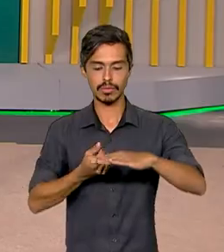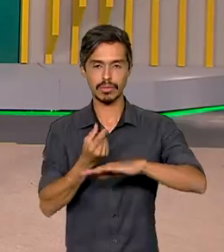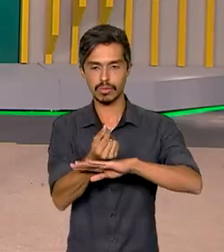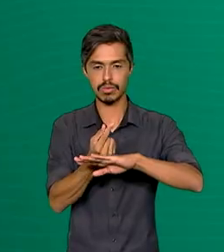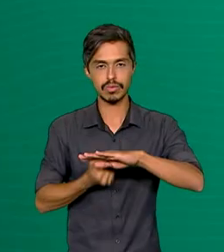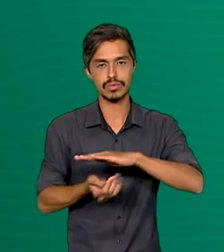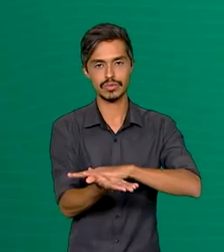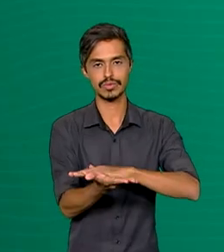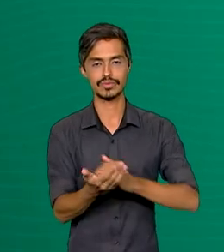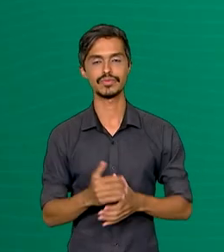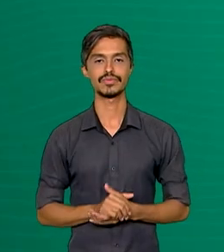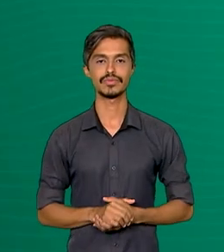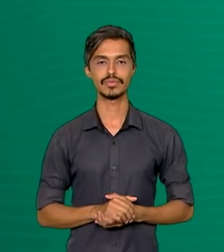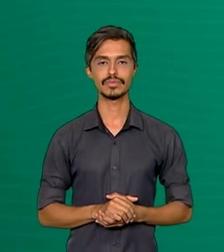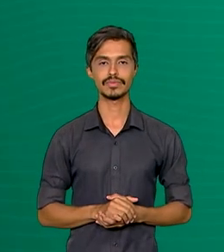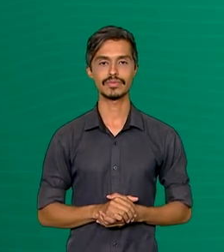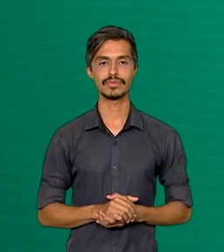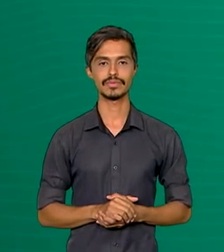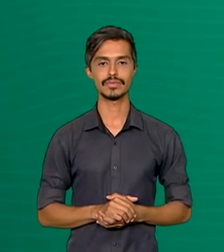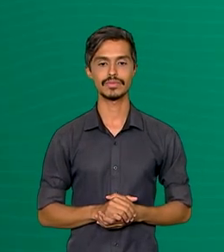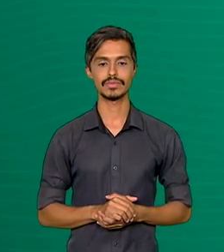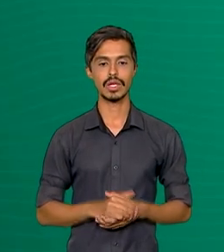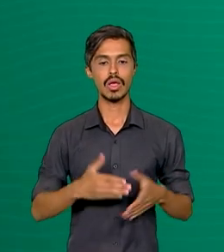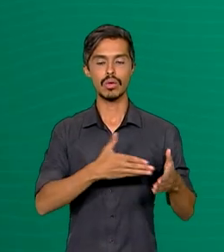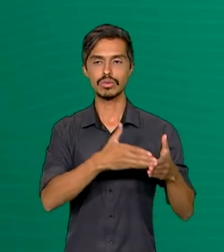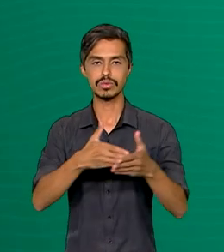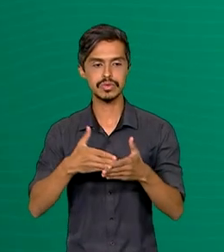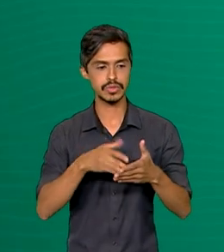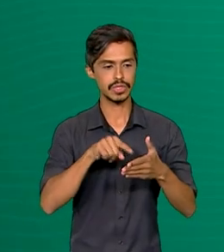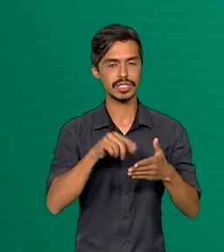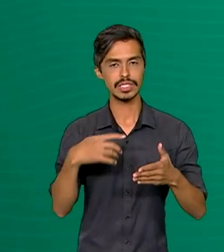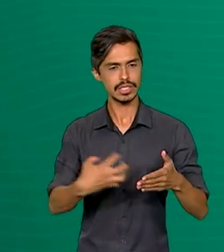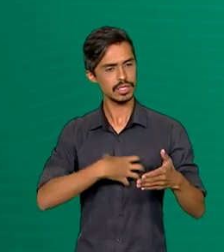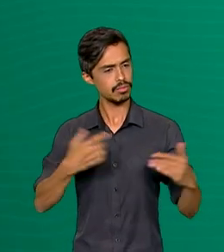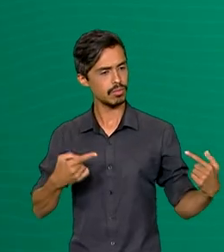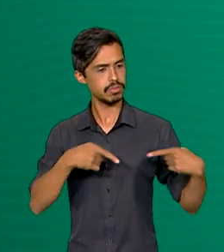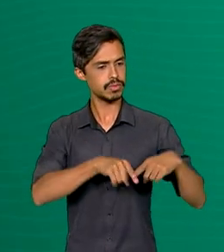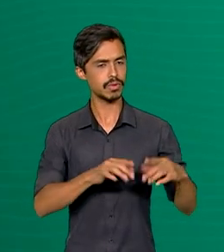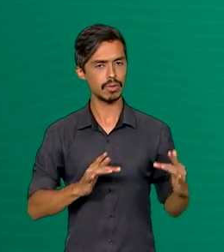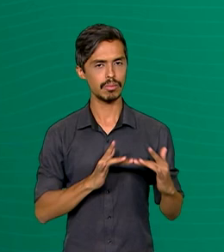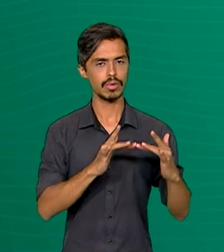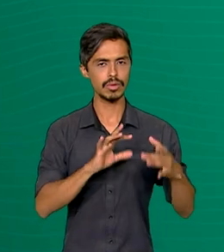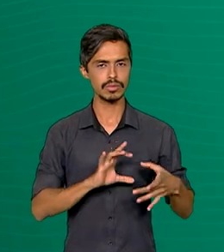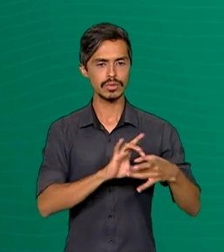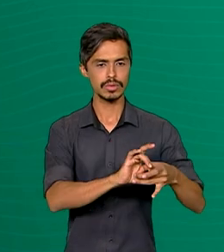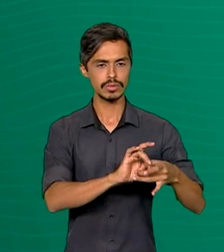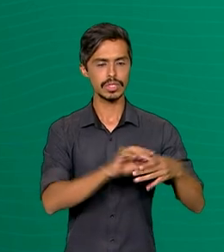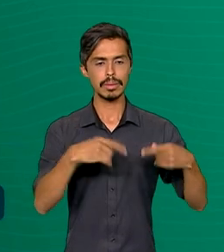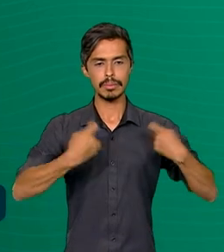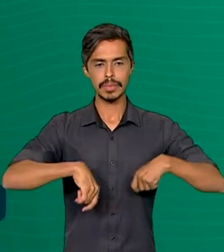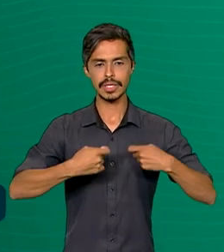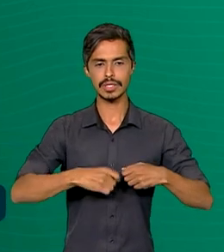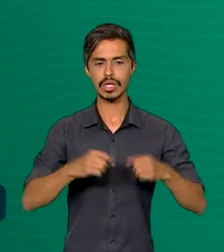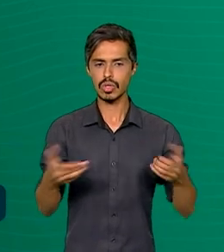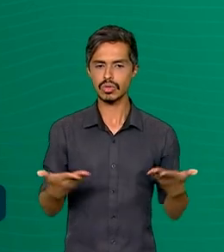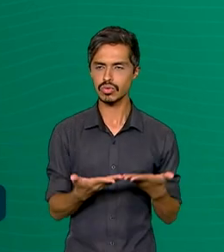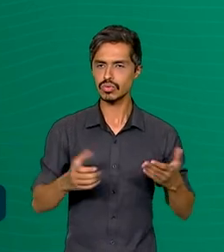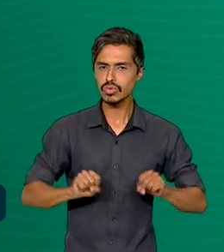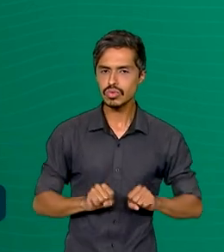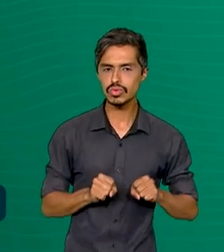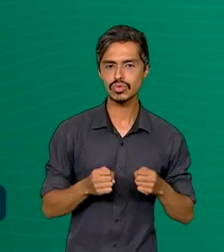dinheiro. As fronteiras nos unem e nós precisamos atuar unidos